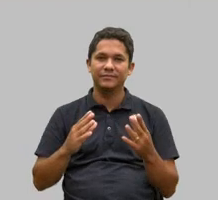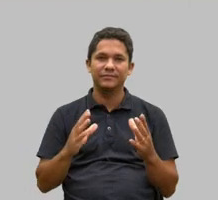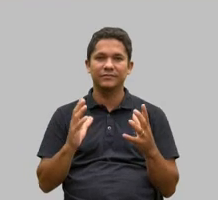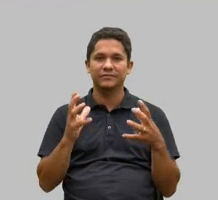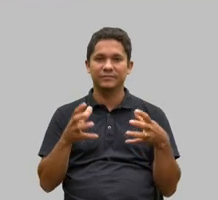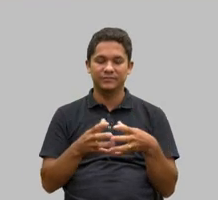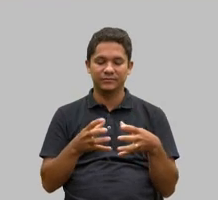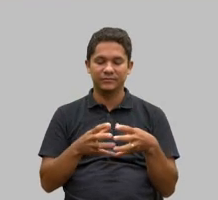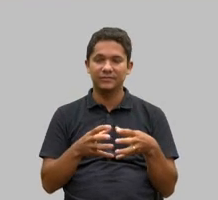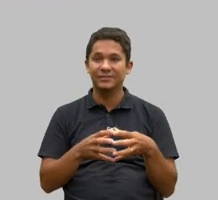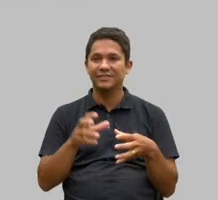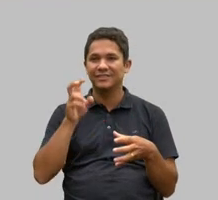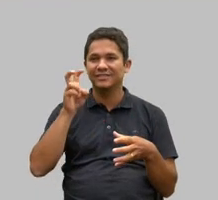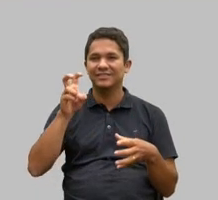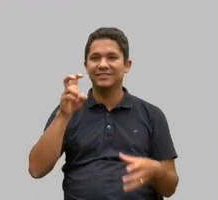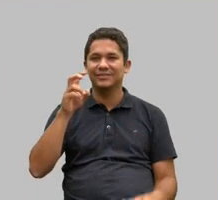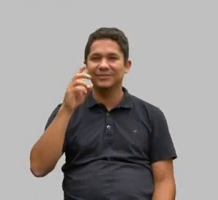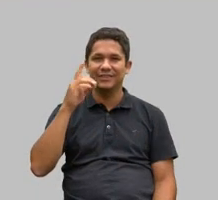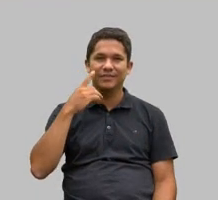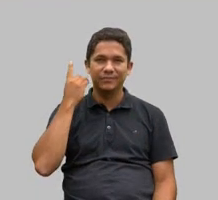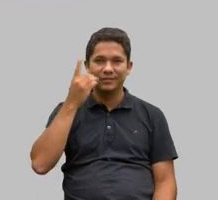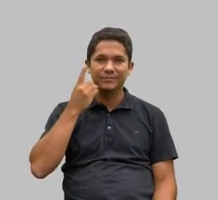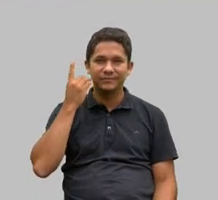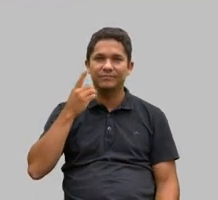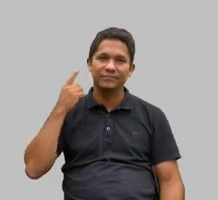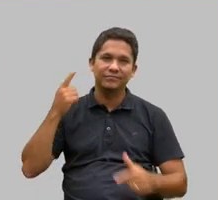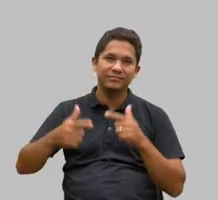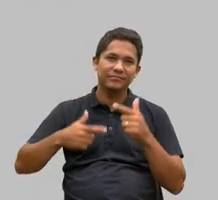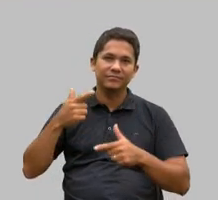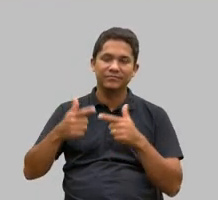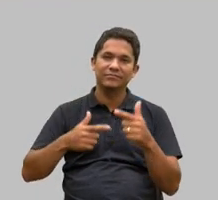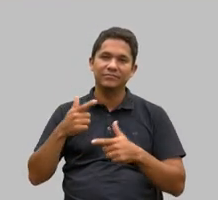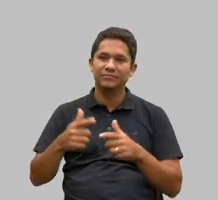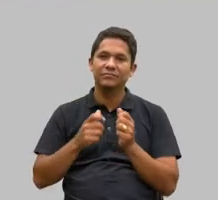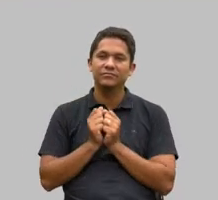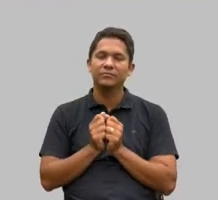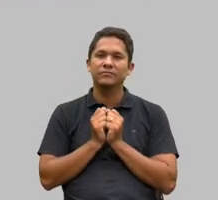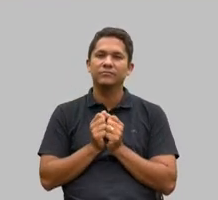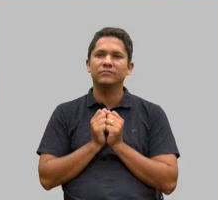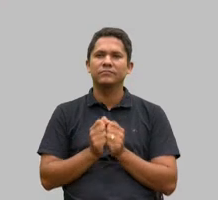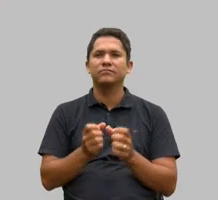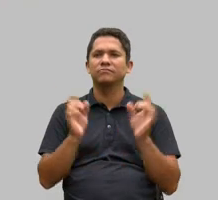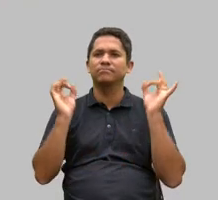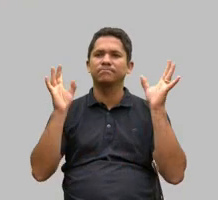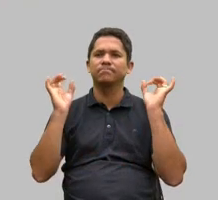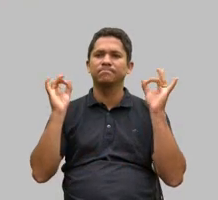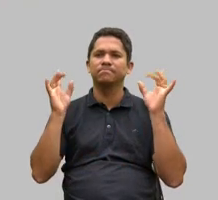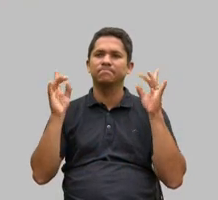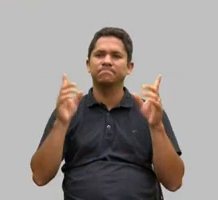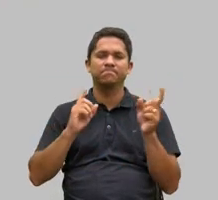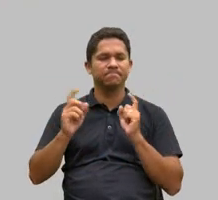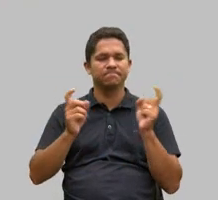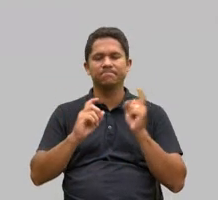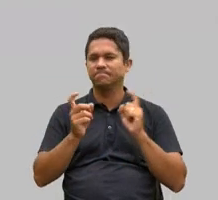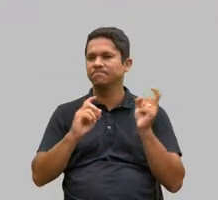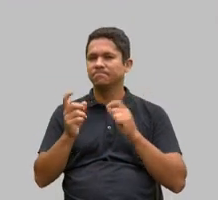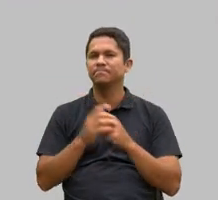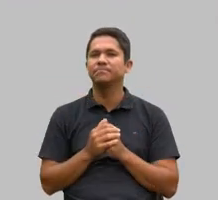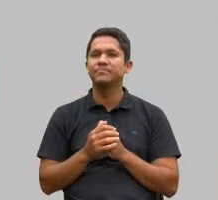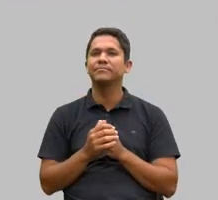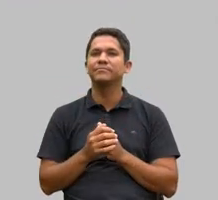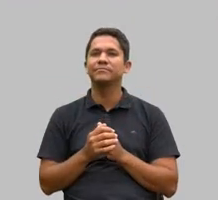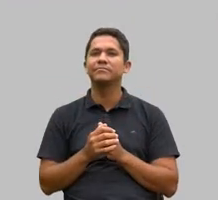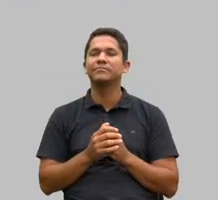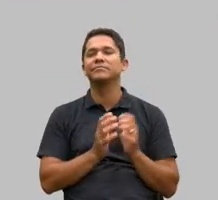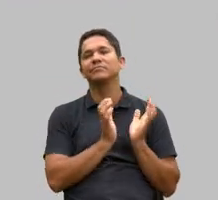cinco deputados né que trabalhavam conosco que maravilhas de reuniões a PAI aqui